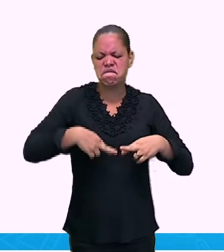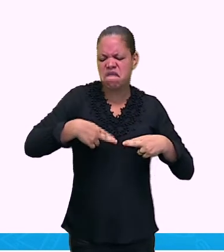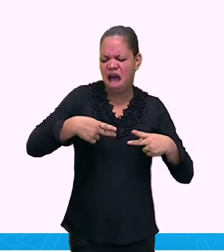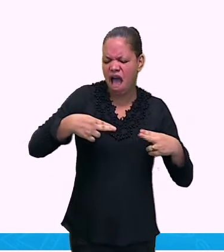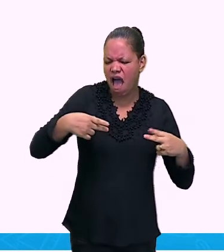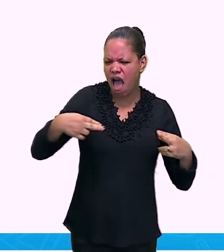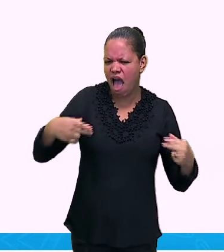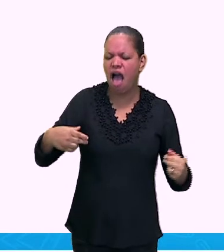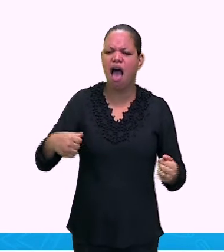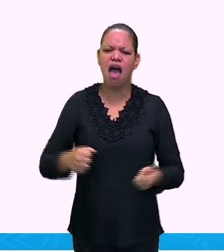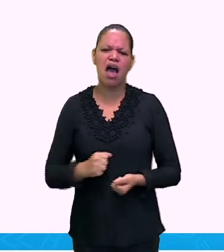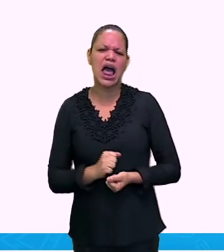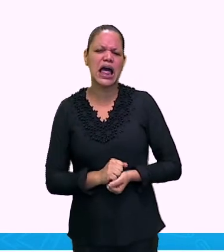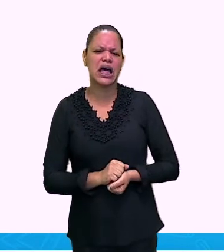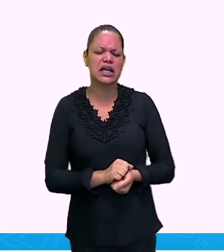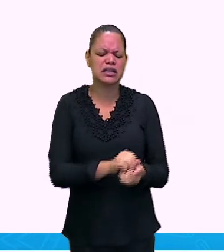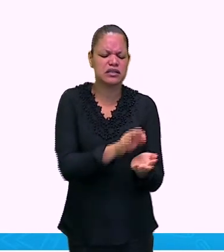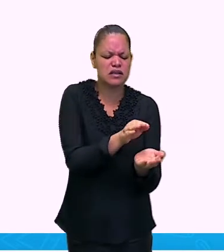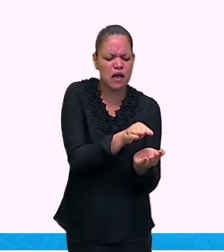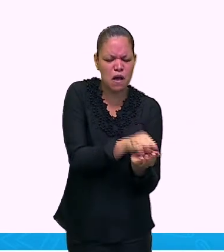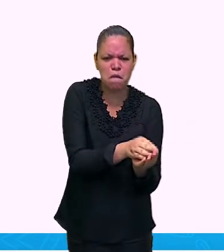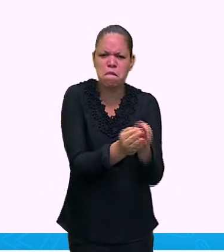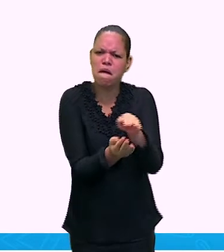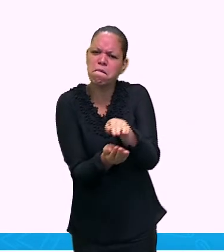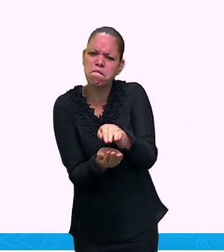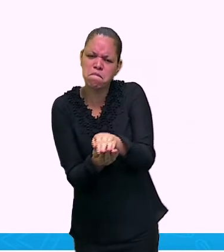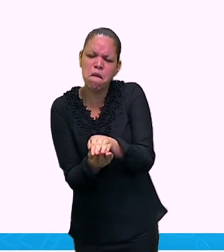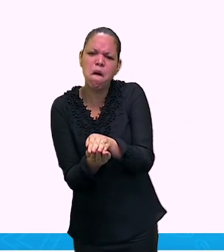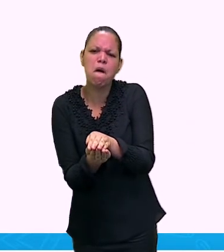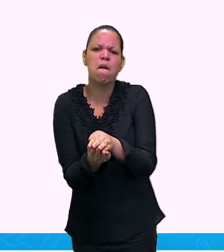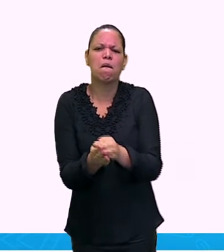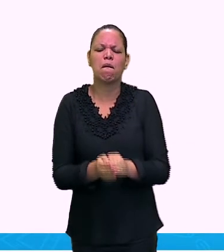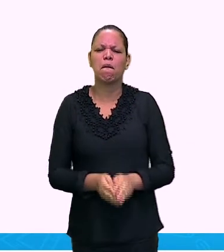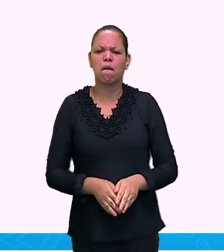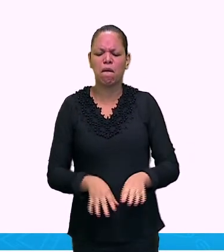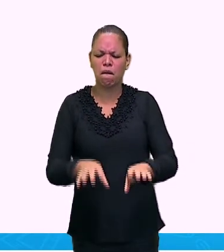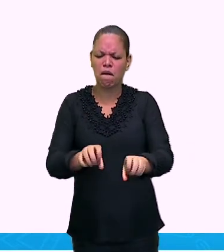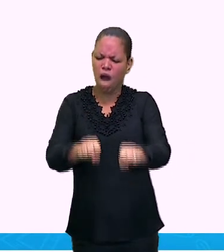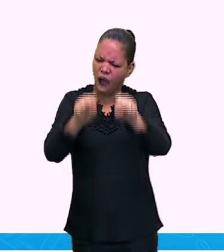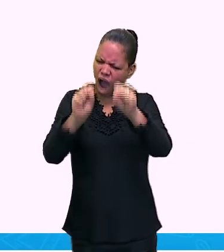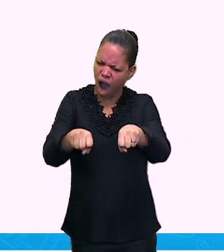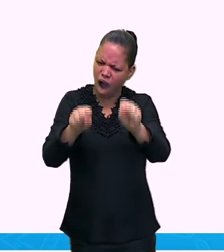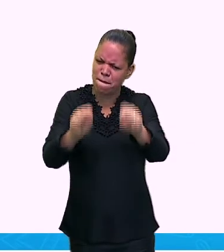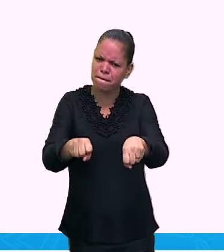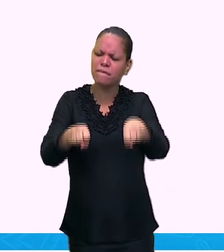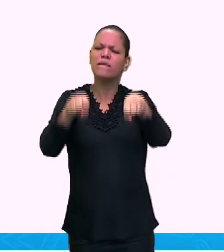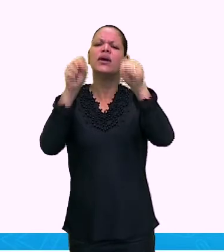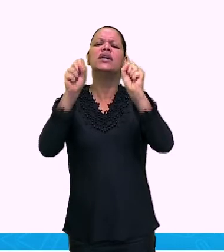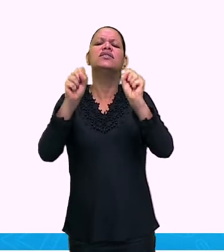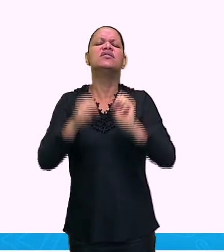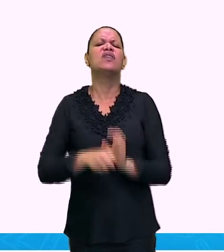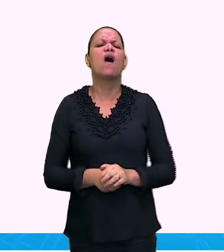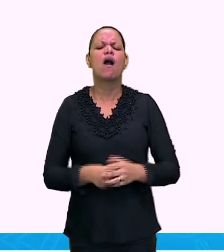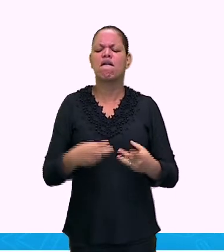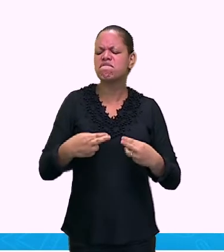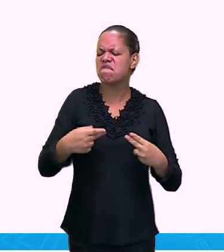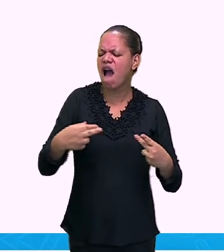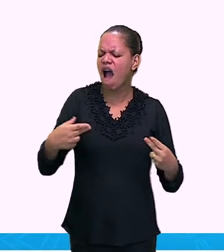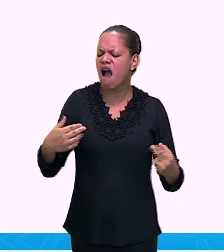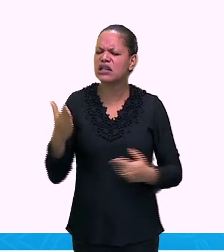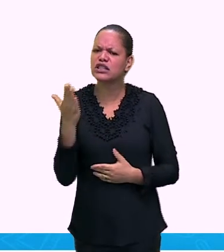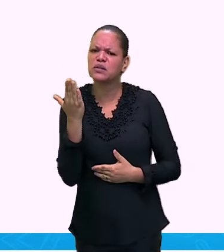pamonha, a feijoada, a mandioca, tudo que vem da mandioca, que provém aí, é herança